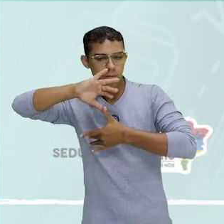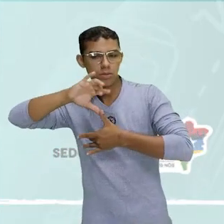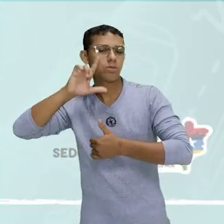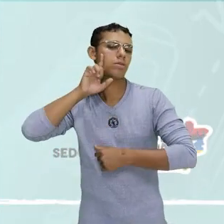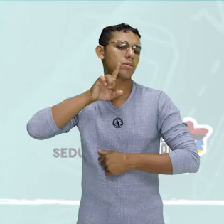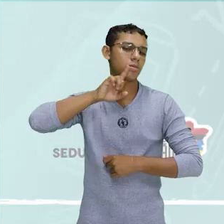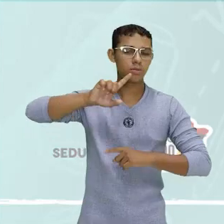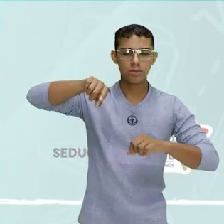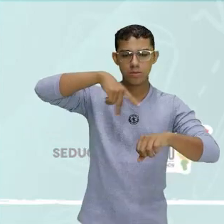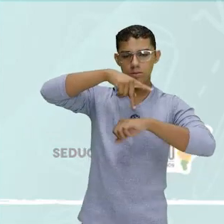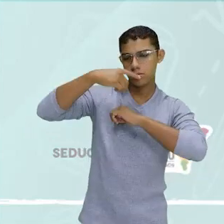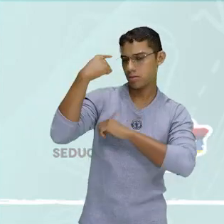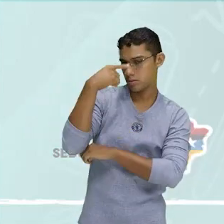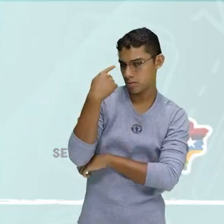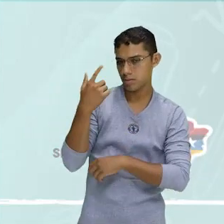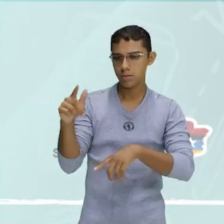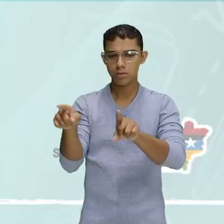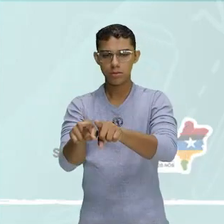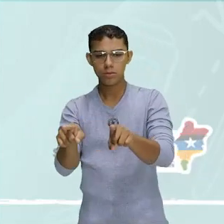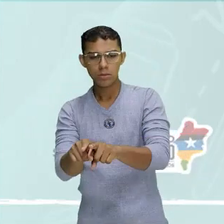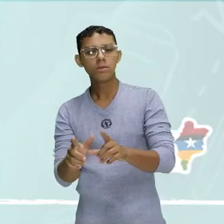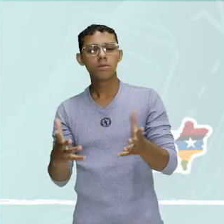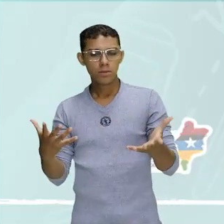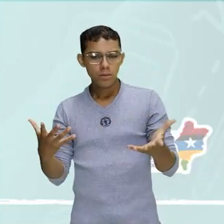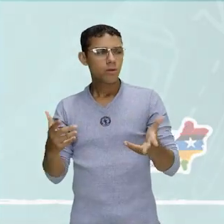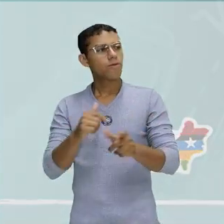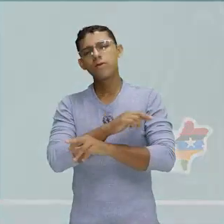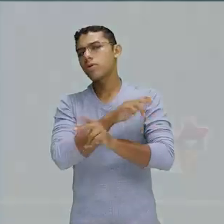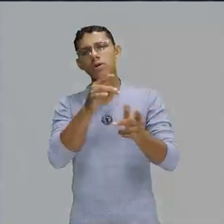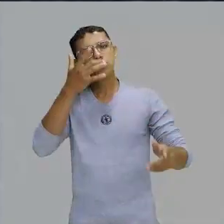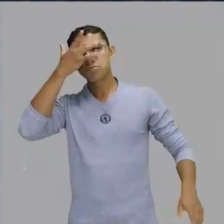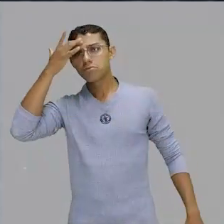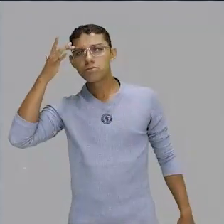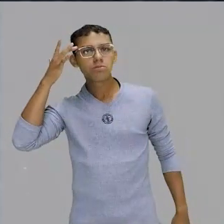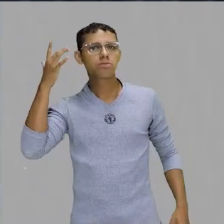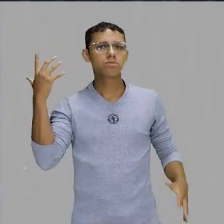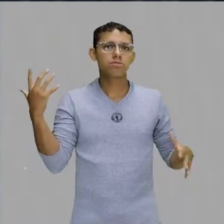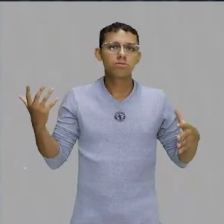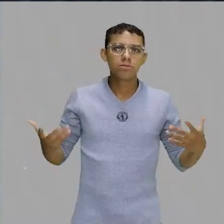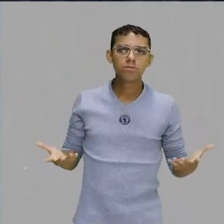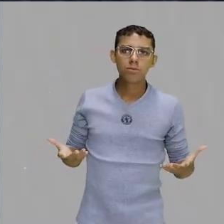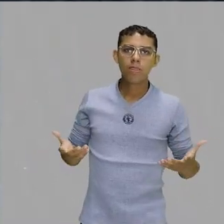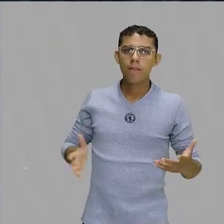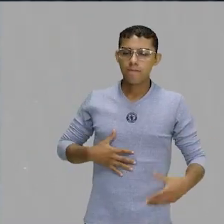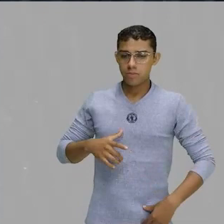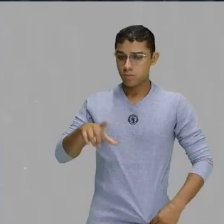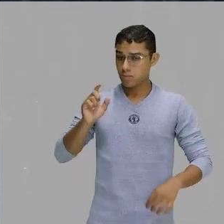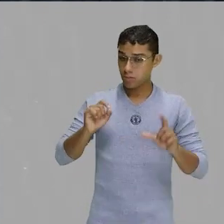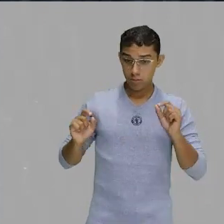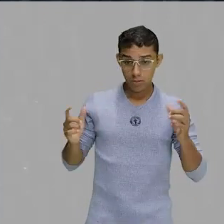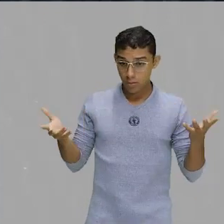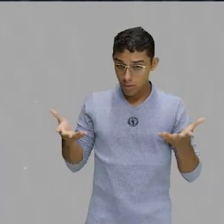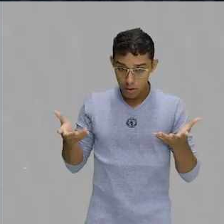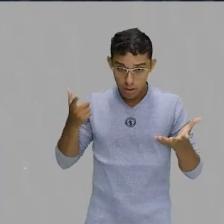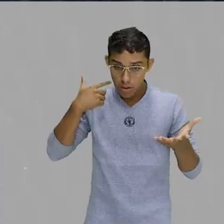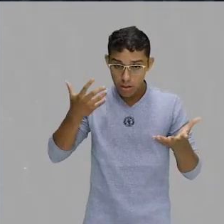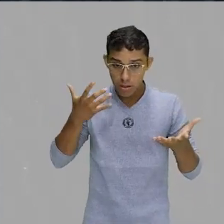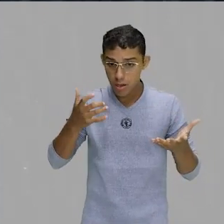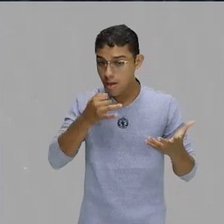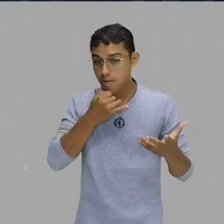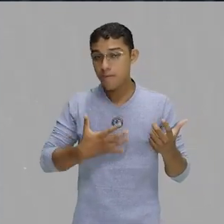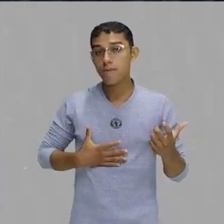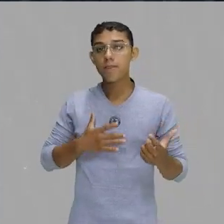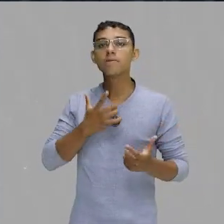Estados Unidos também, né? Foram muitos que decidiram, que se